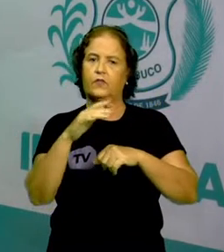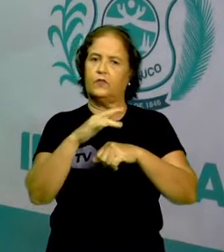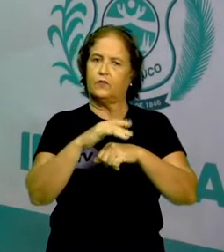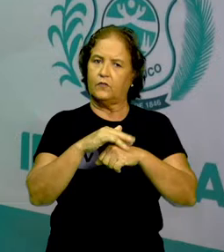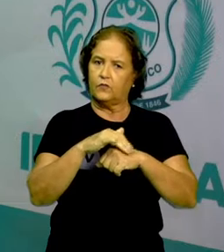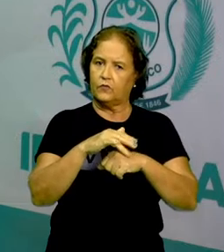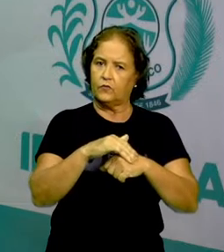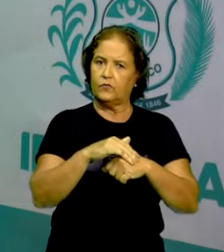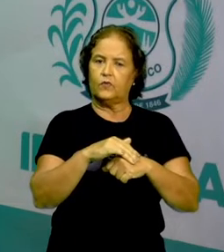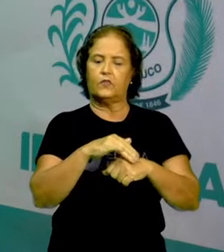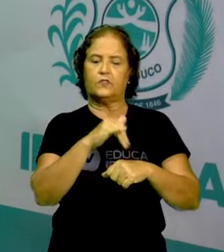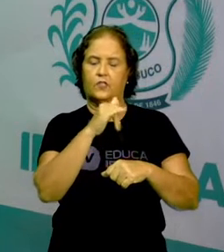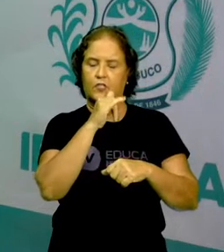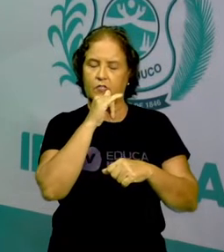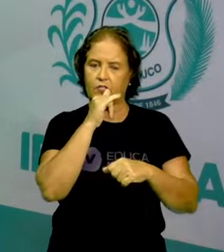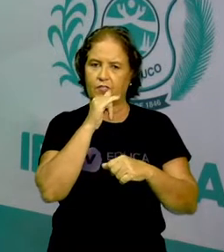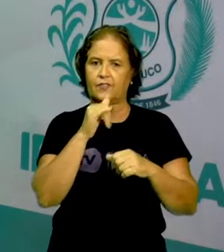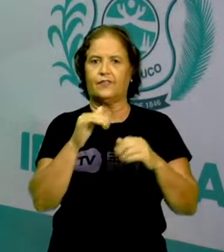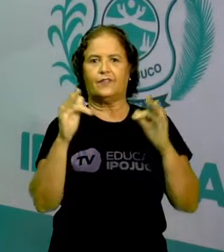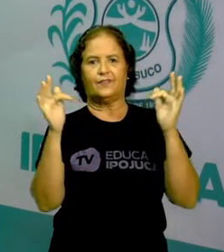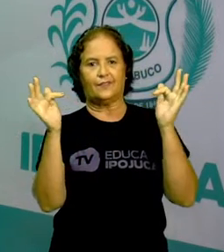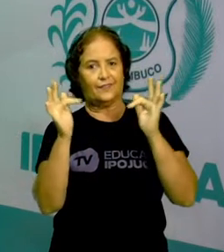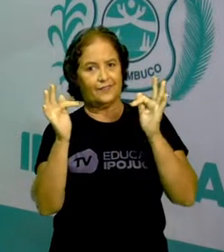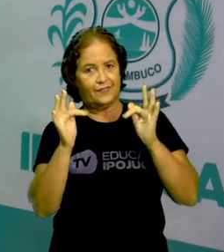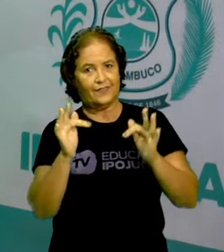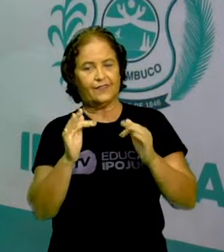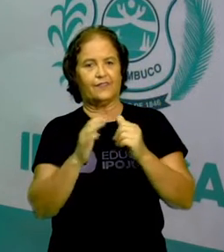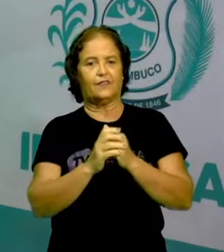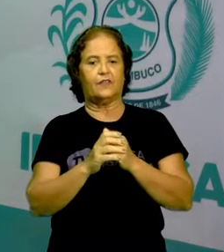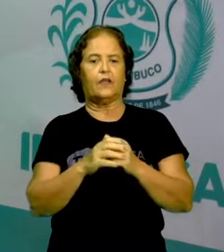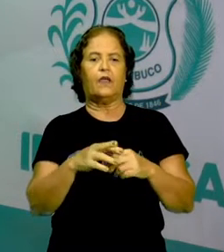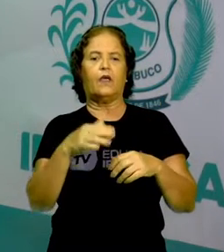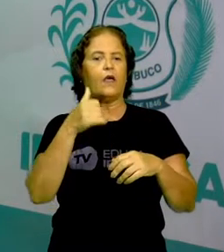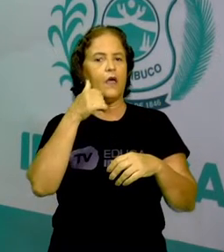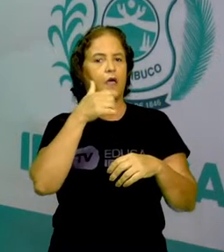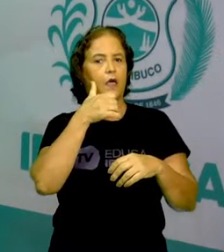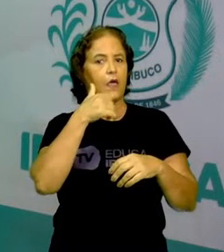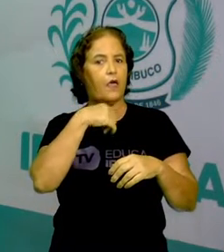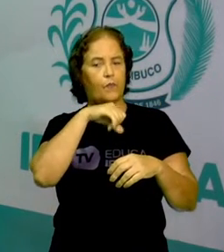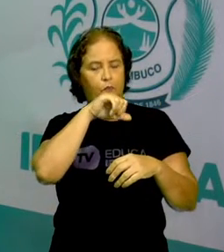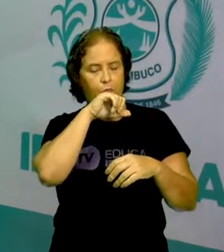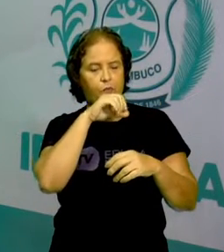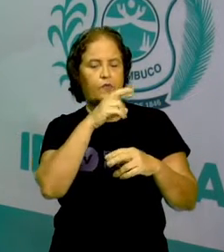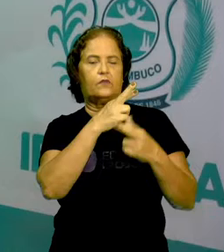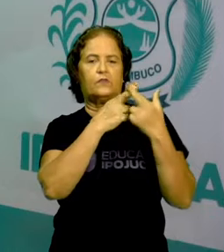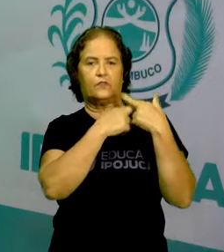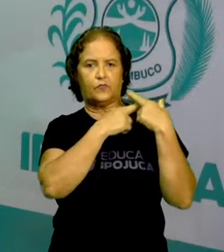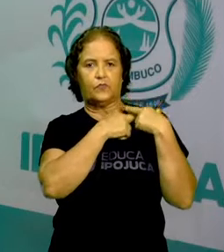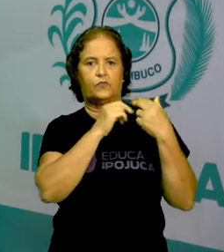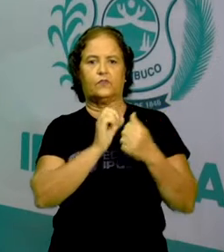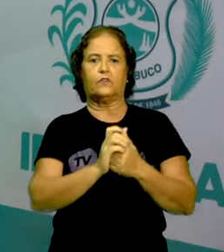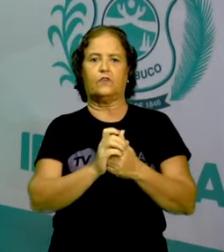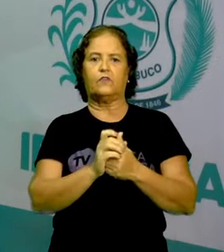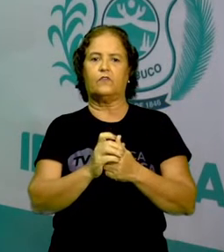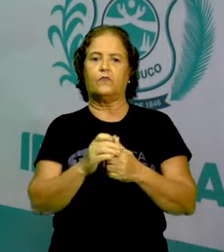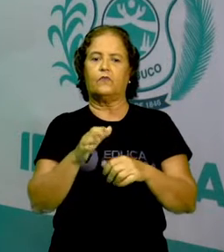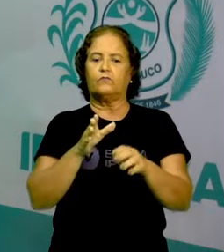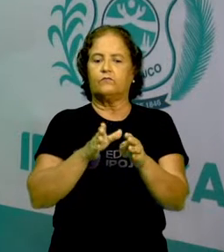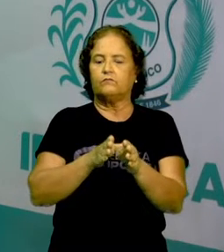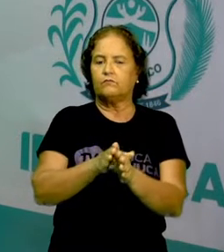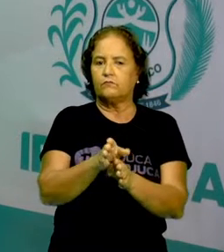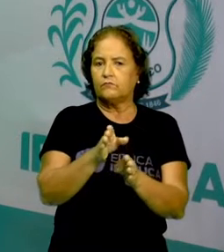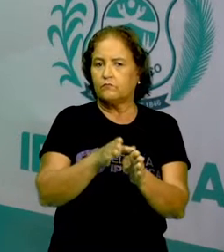na alegria. Então é ela que é responsável. Conduzir os filhos para os bons princípios, como amor,